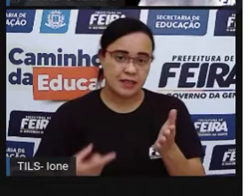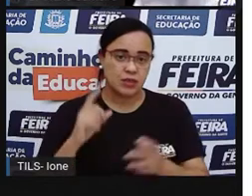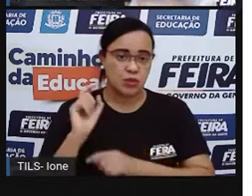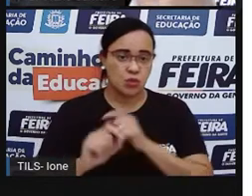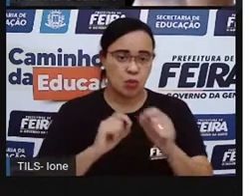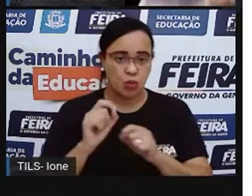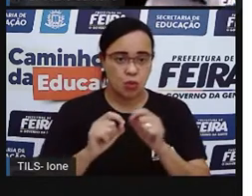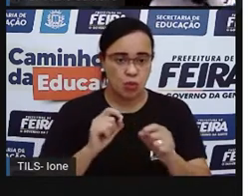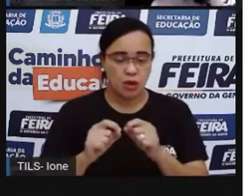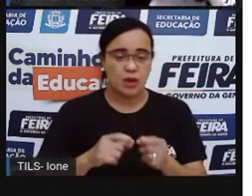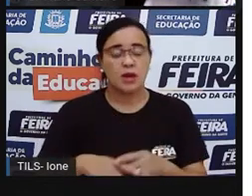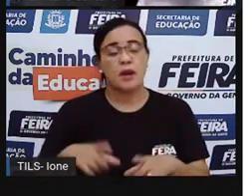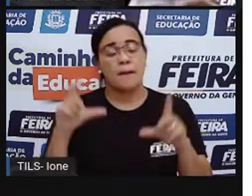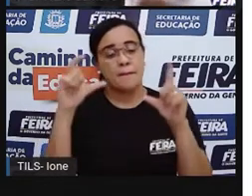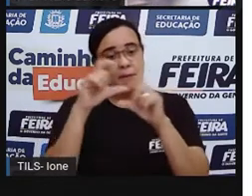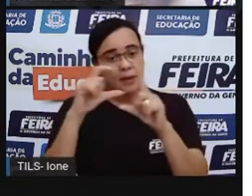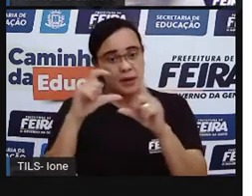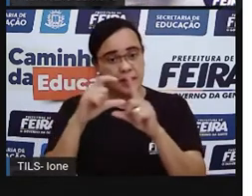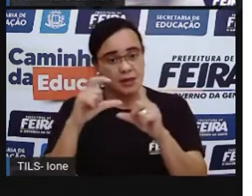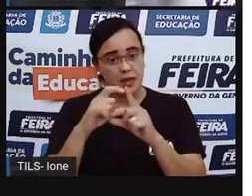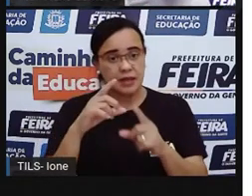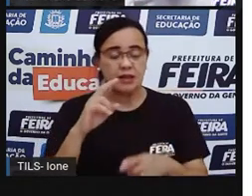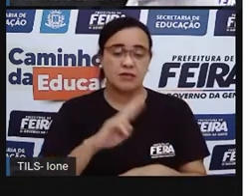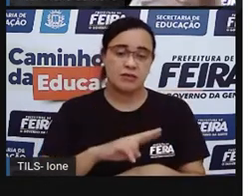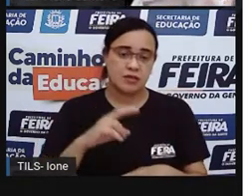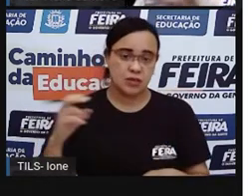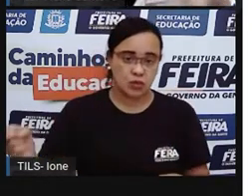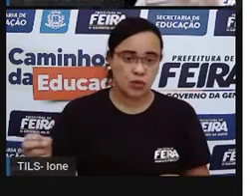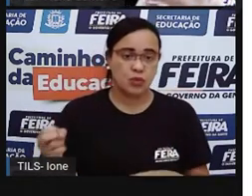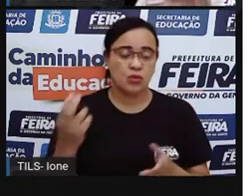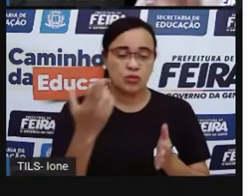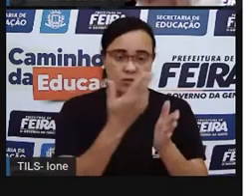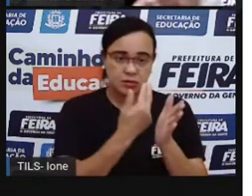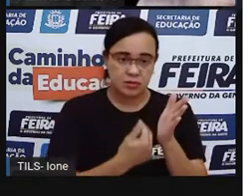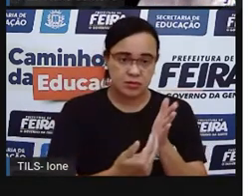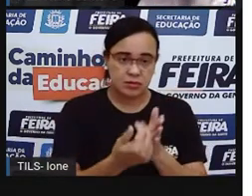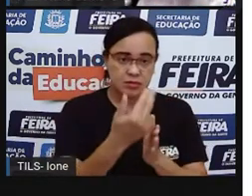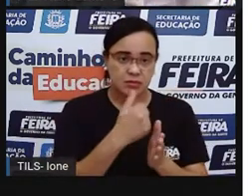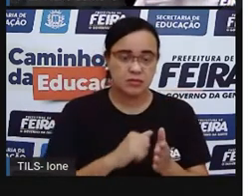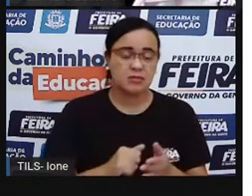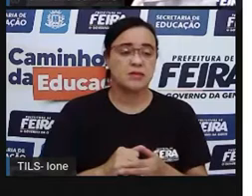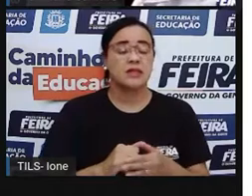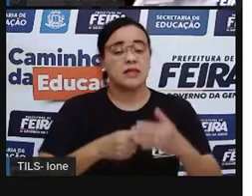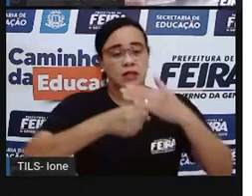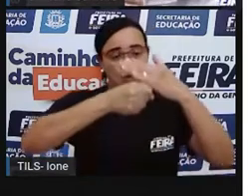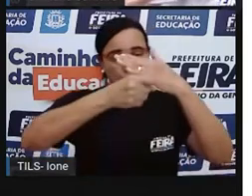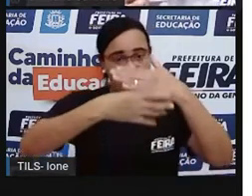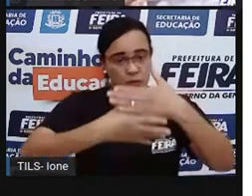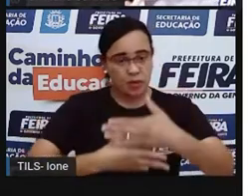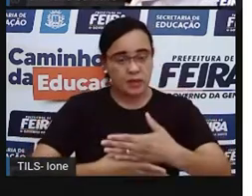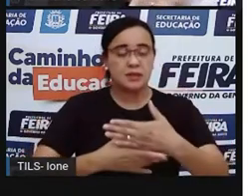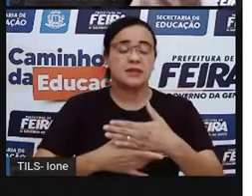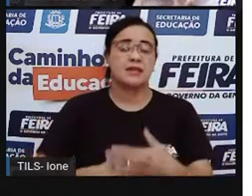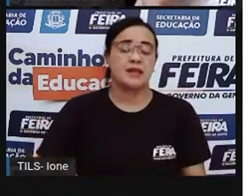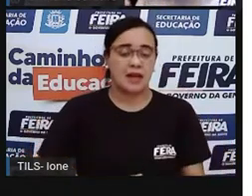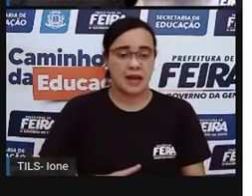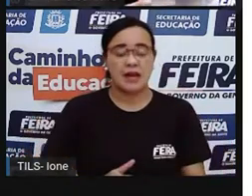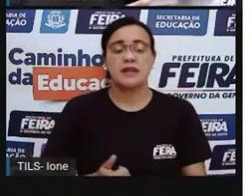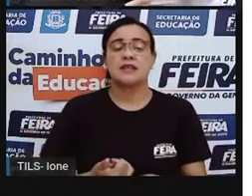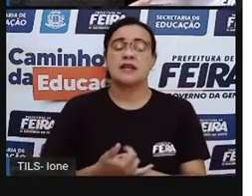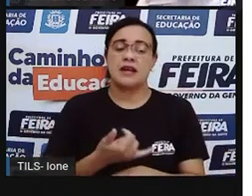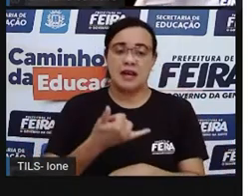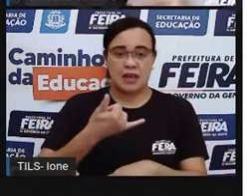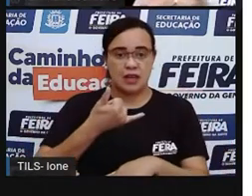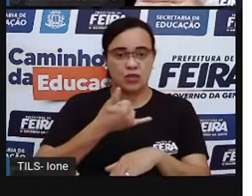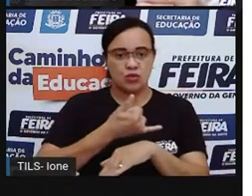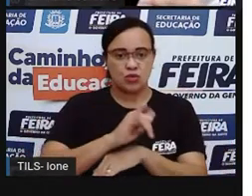usar ou palavras ou desenhos, tá bom? E vocês podem também comentar aí no YouTube, quem tá assistindo